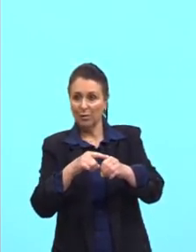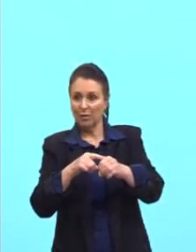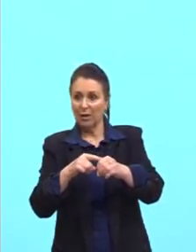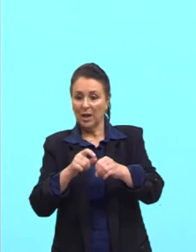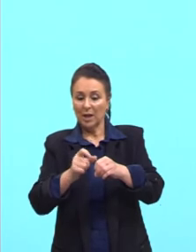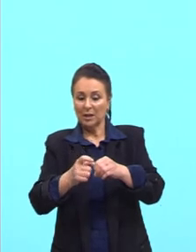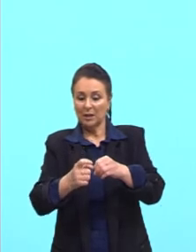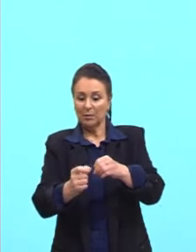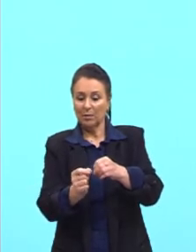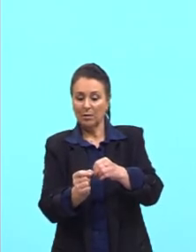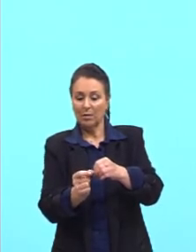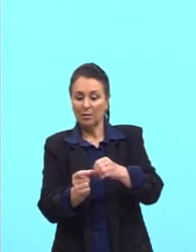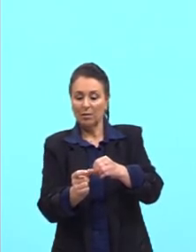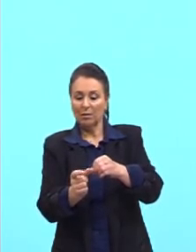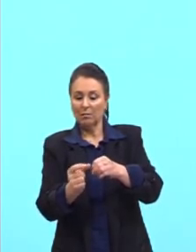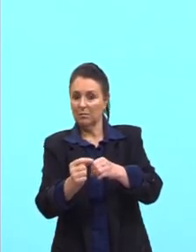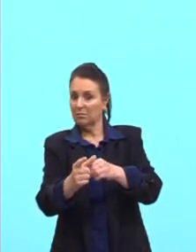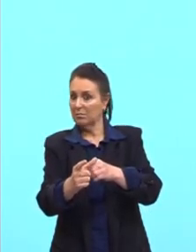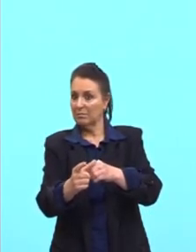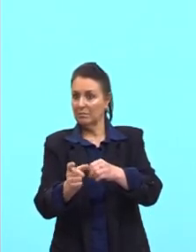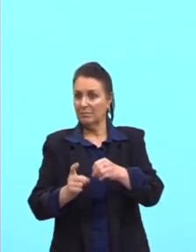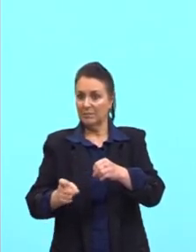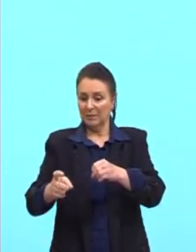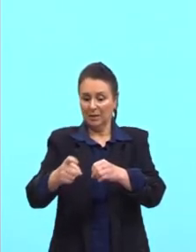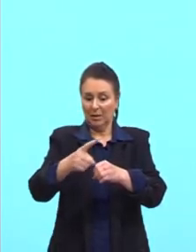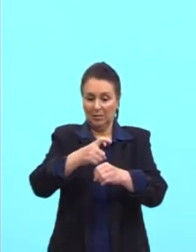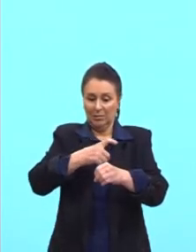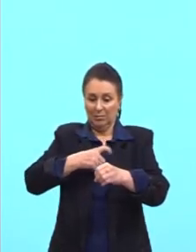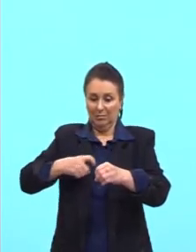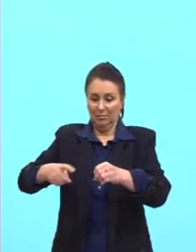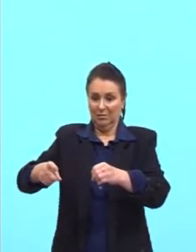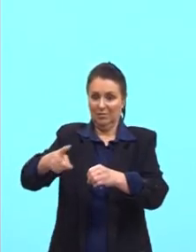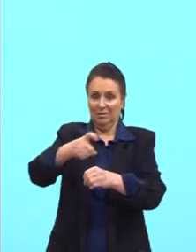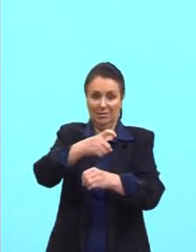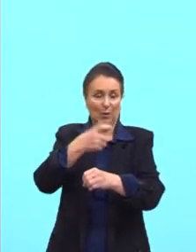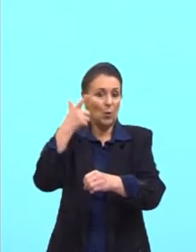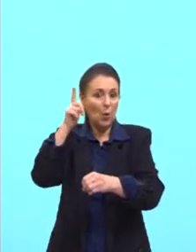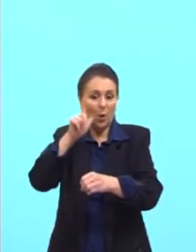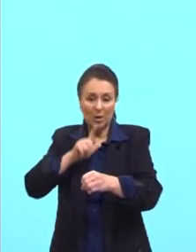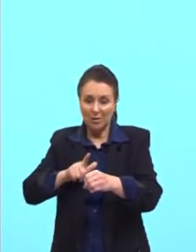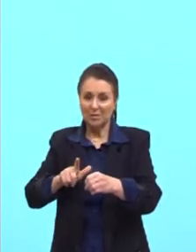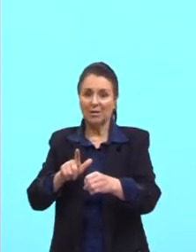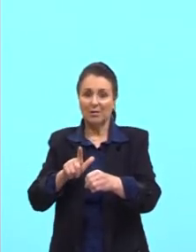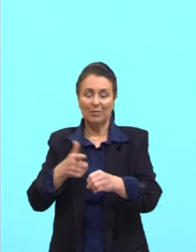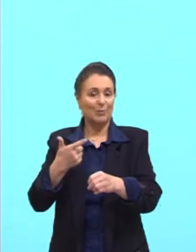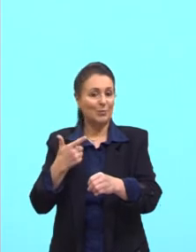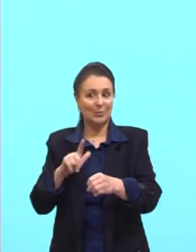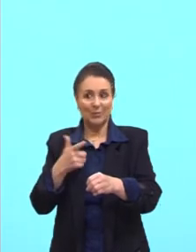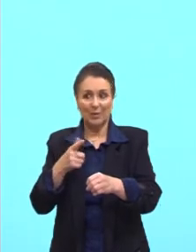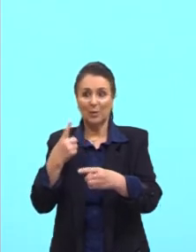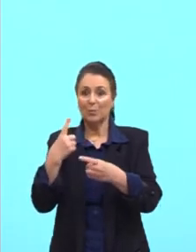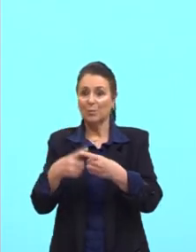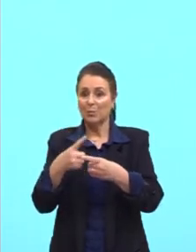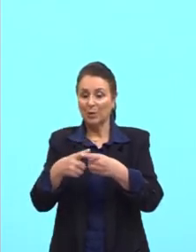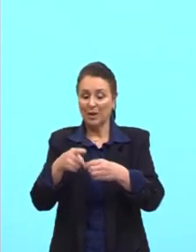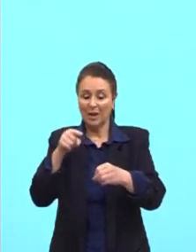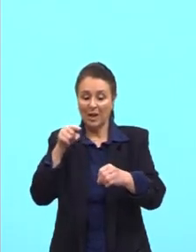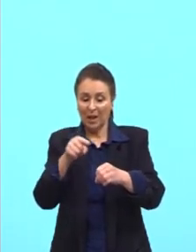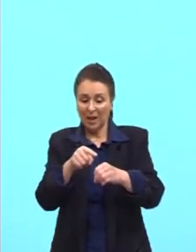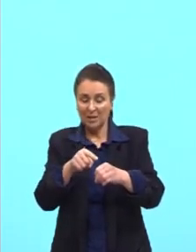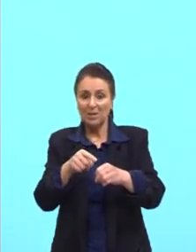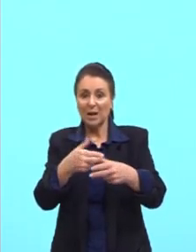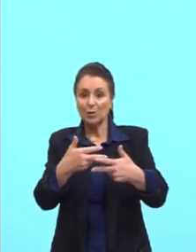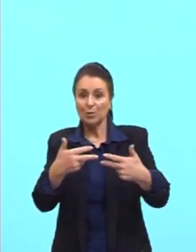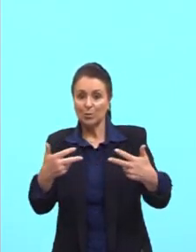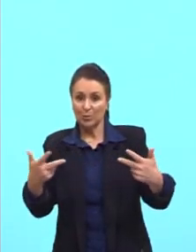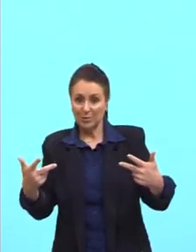crescimento das bactérias. A bactéria está assim, está vendo? Então, aqui não tem bactéria, porque essa substância